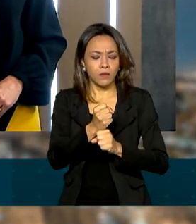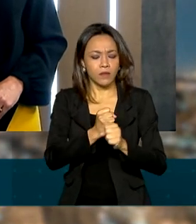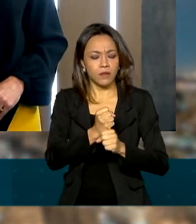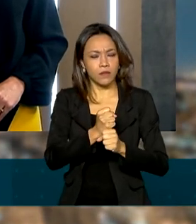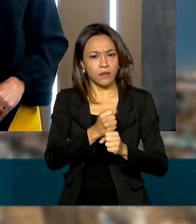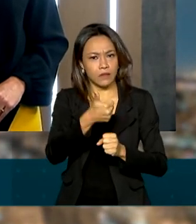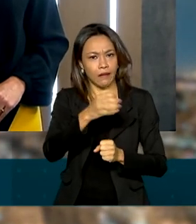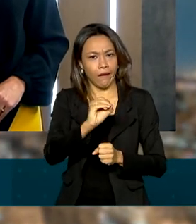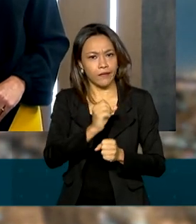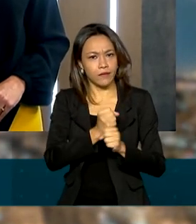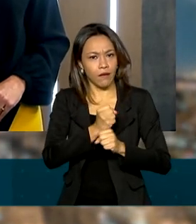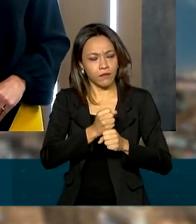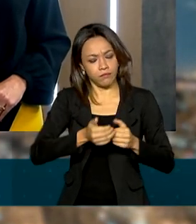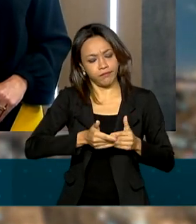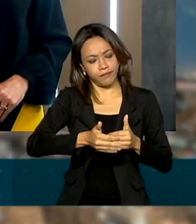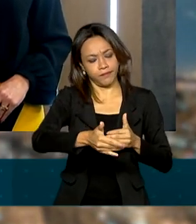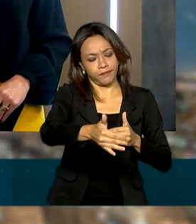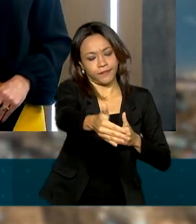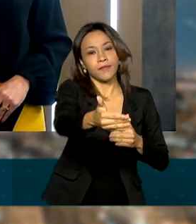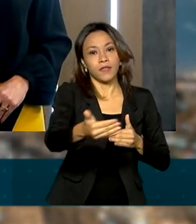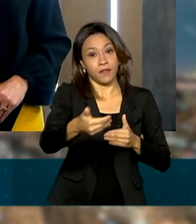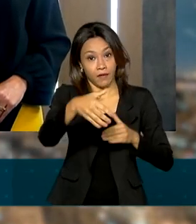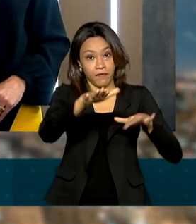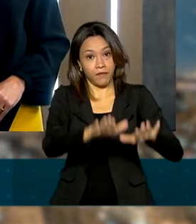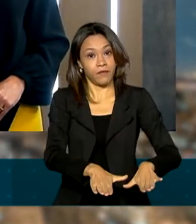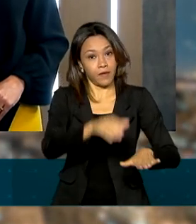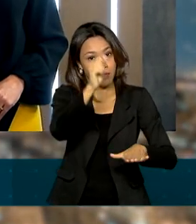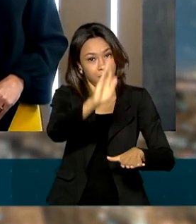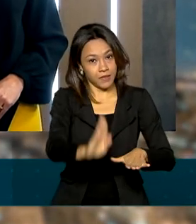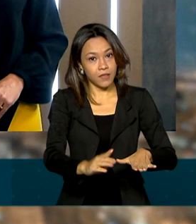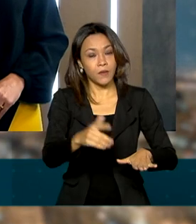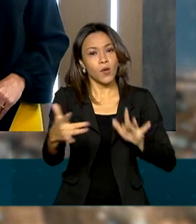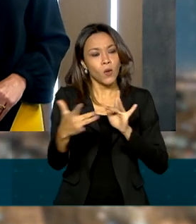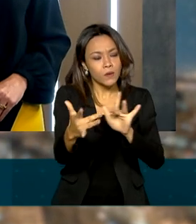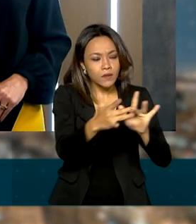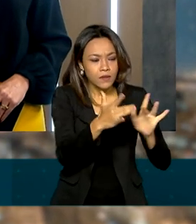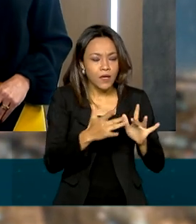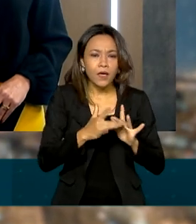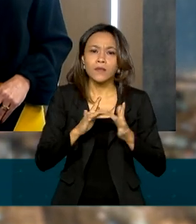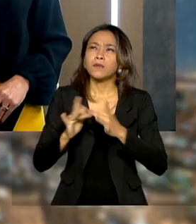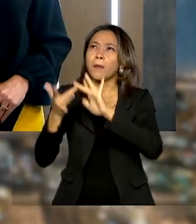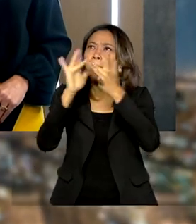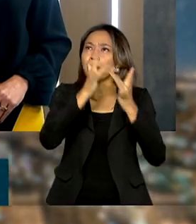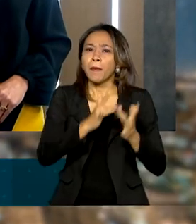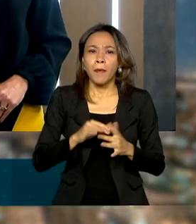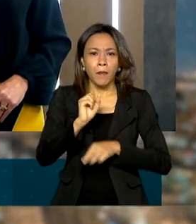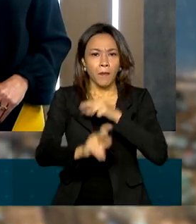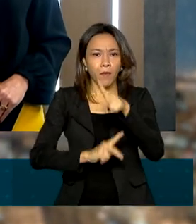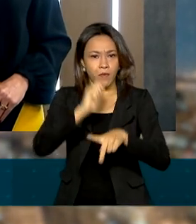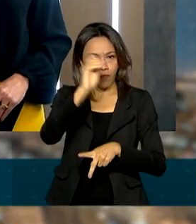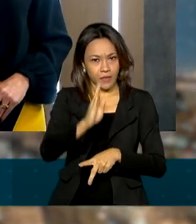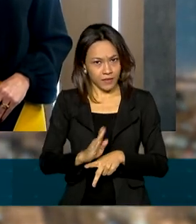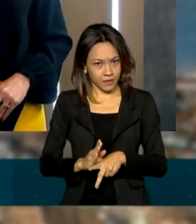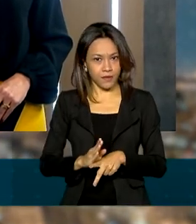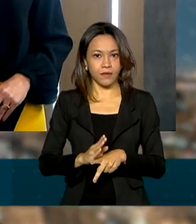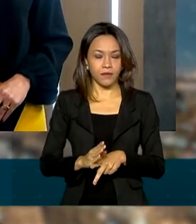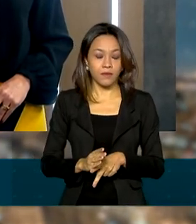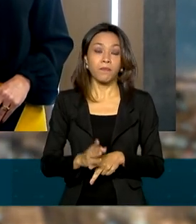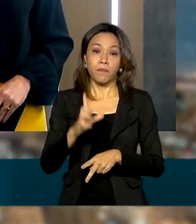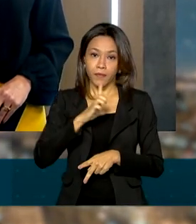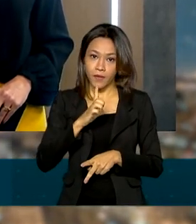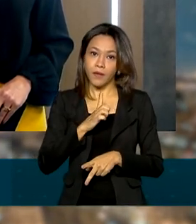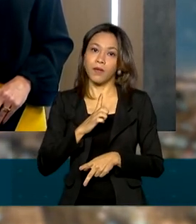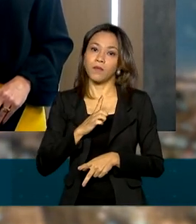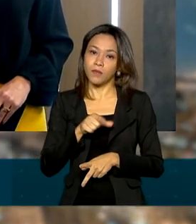deixar esse grande legado para a população, conectar o Brasil, levar a internet para todos os brasileiros. Nós temos essa